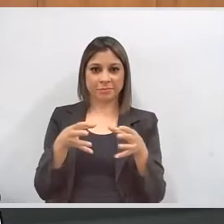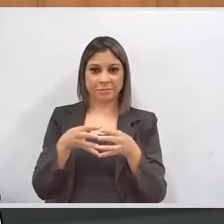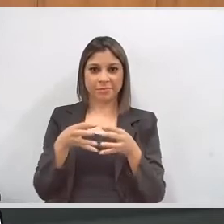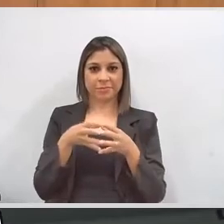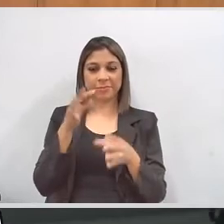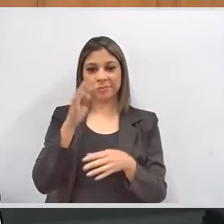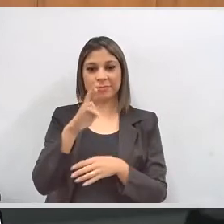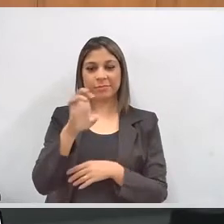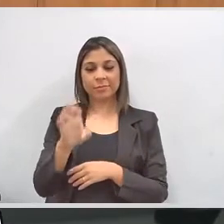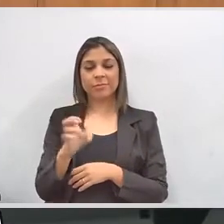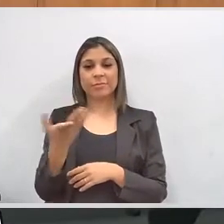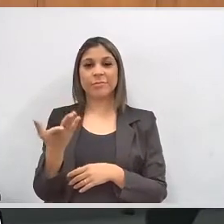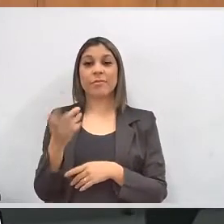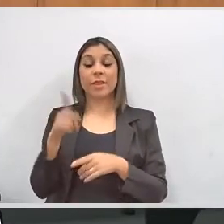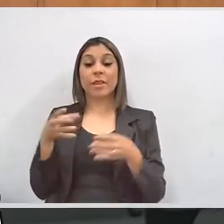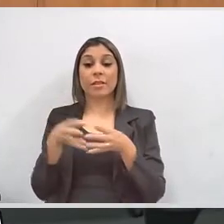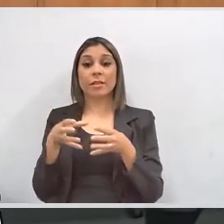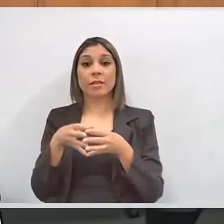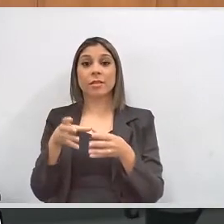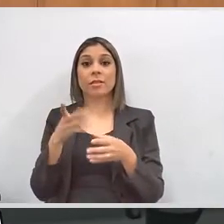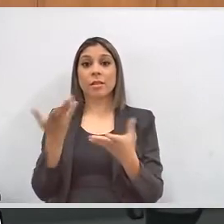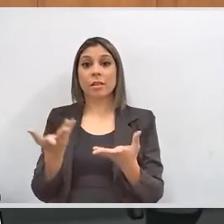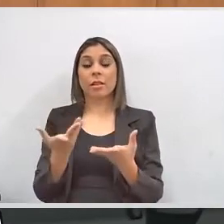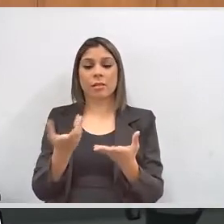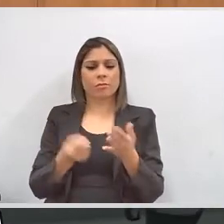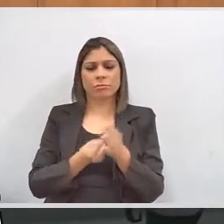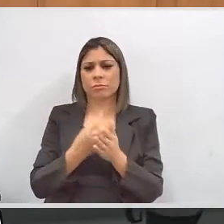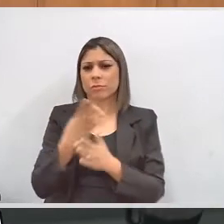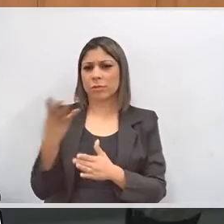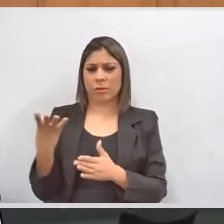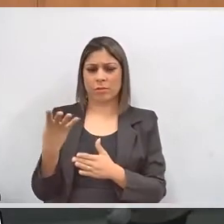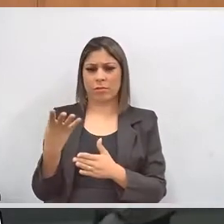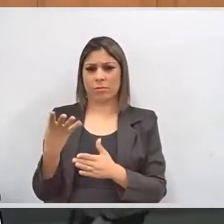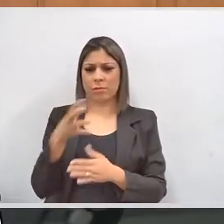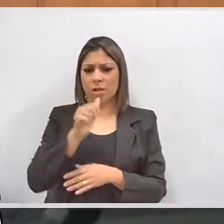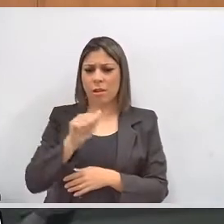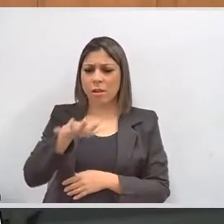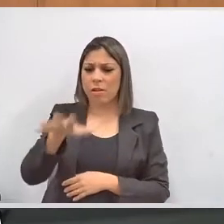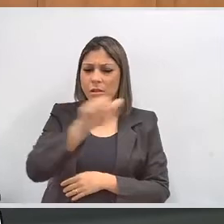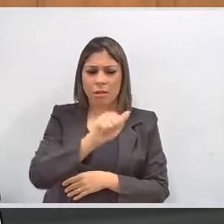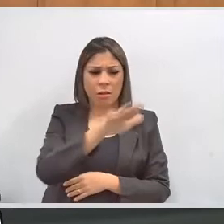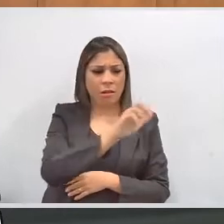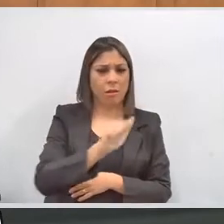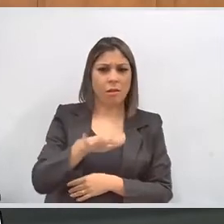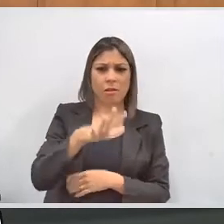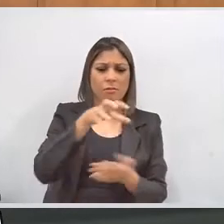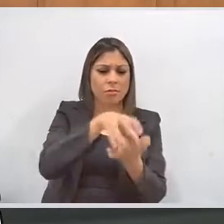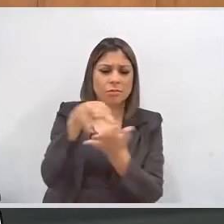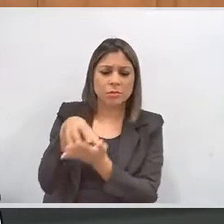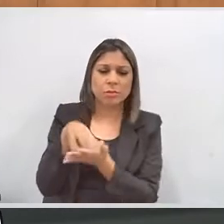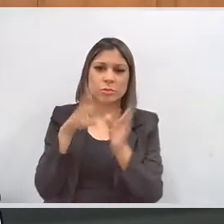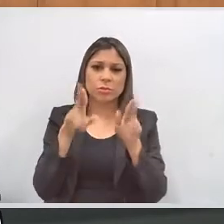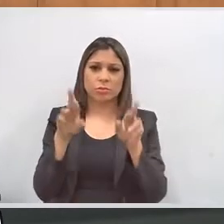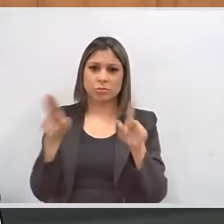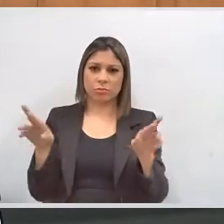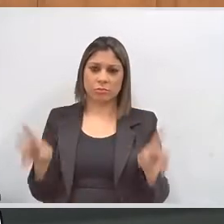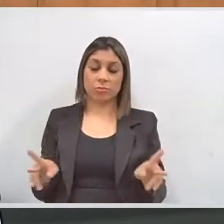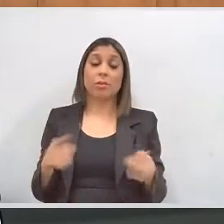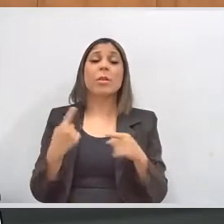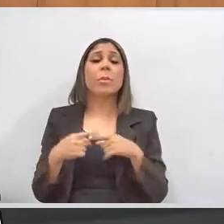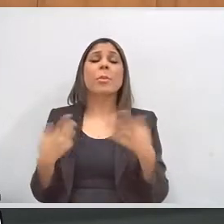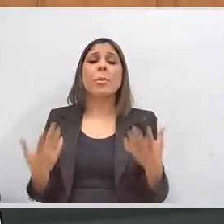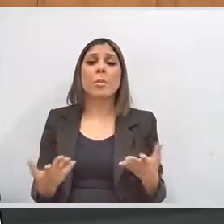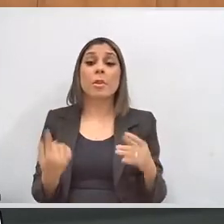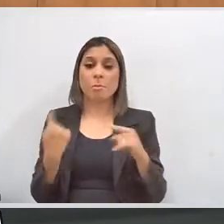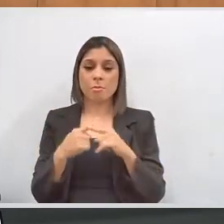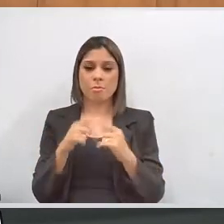da comissão, que é uma comissão multidisciplinar. É uma comissão que abrange vários setores do TRE.